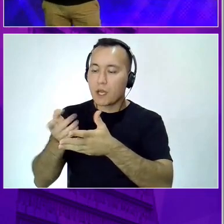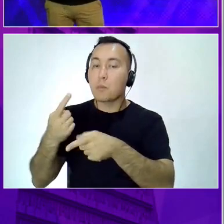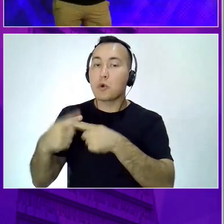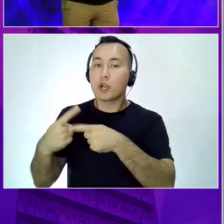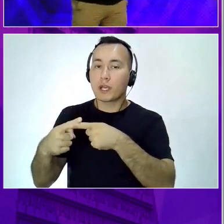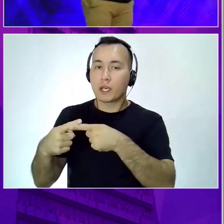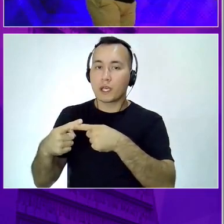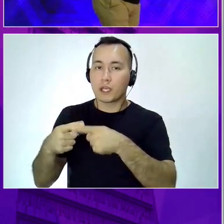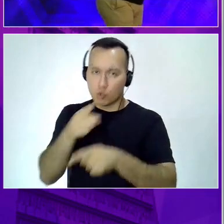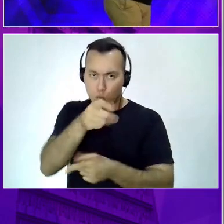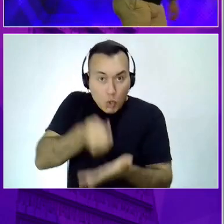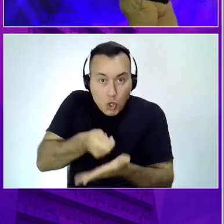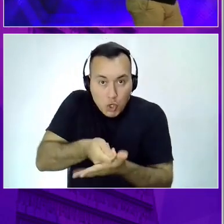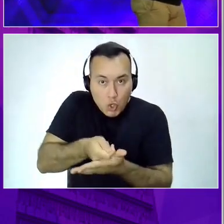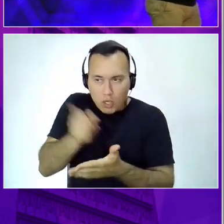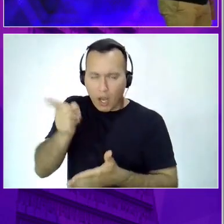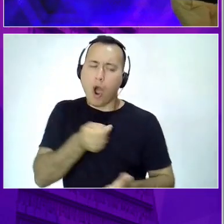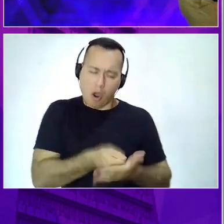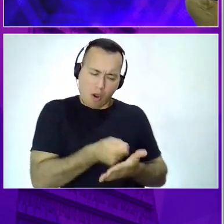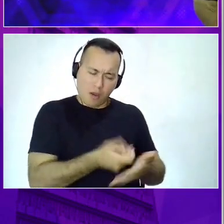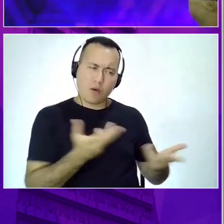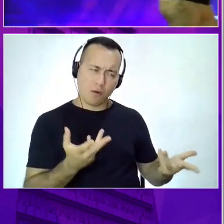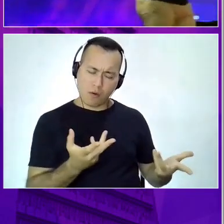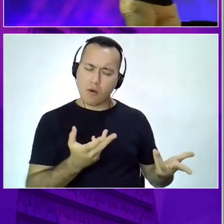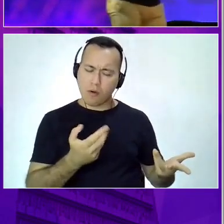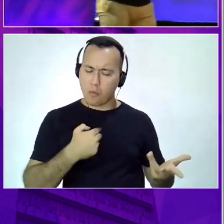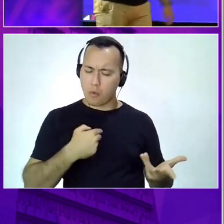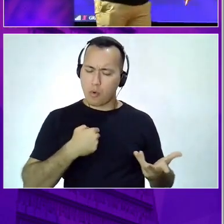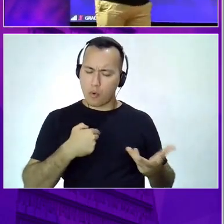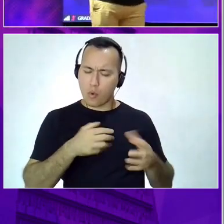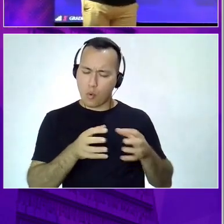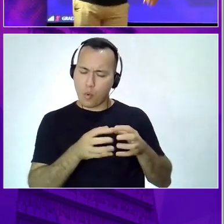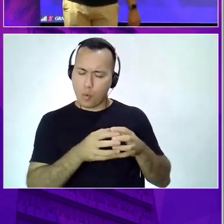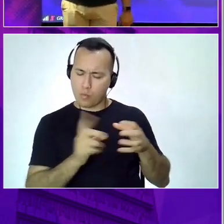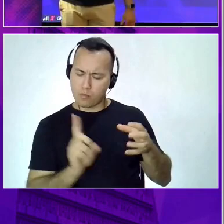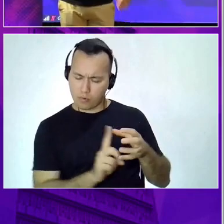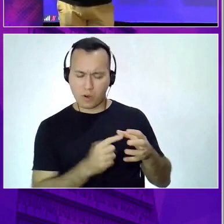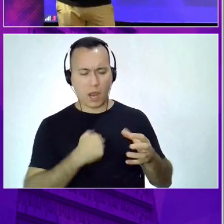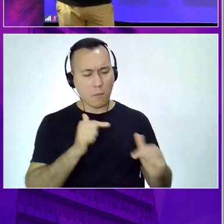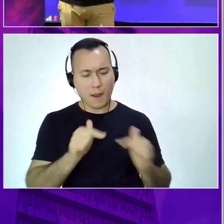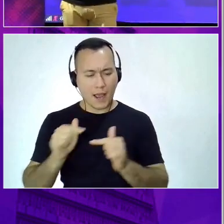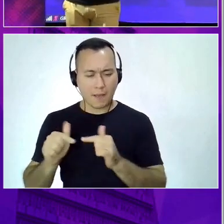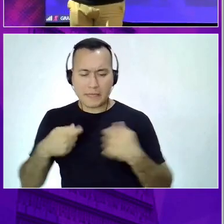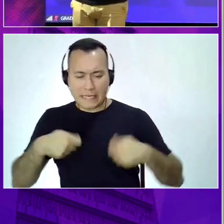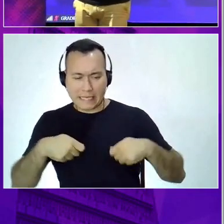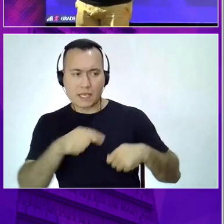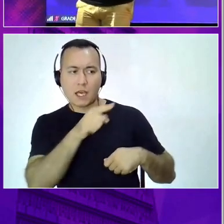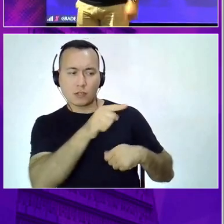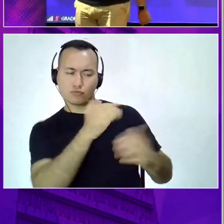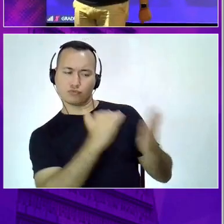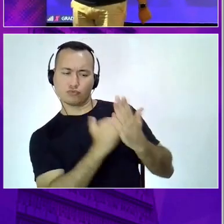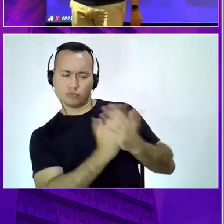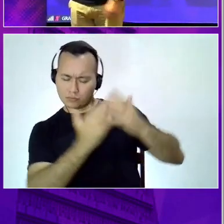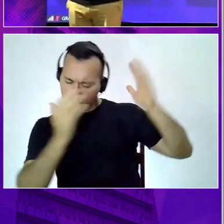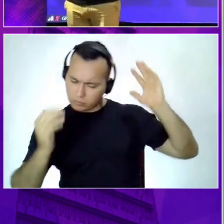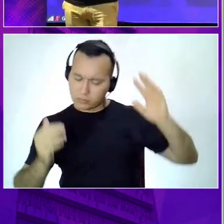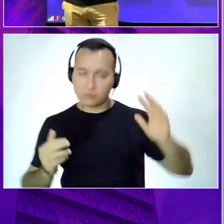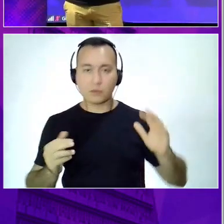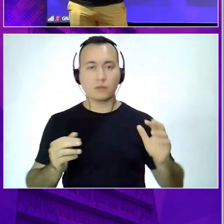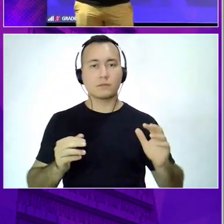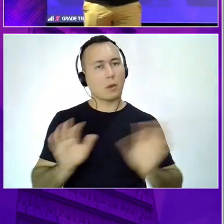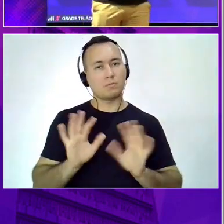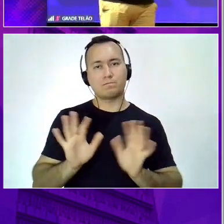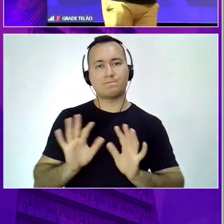se você está servindo por obrigação, cara, vai chegar uma hora que você vai estourar. Em casa,